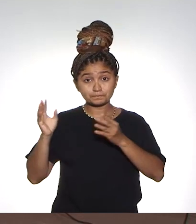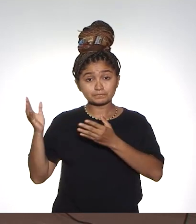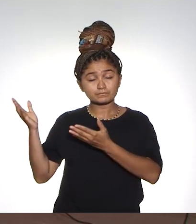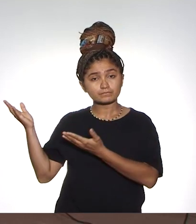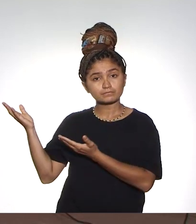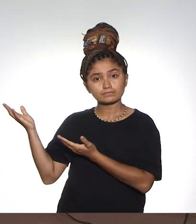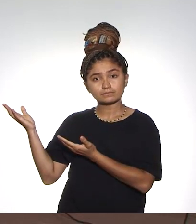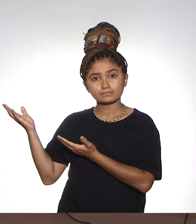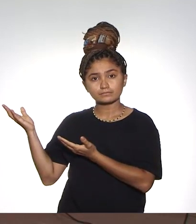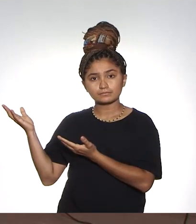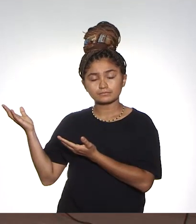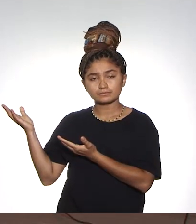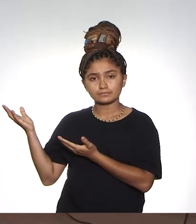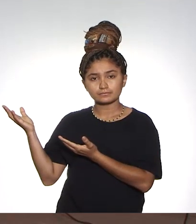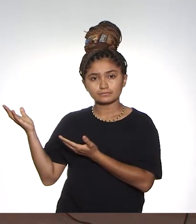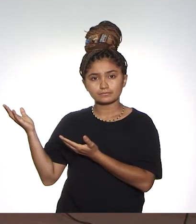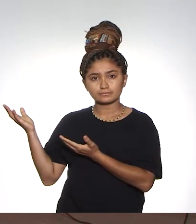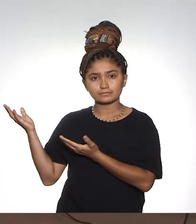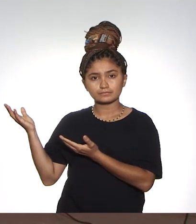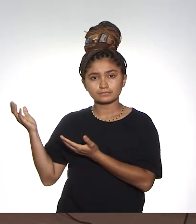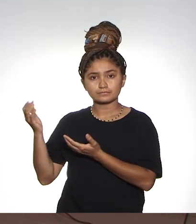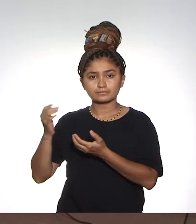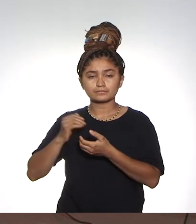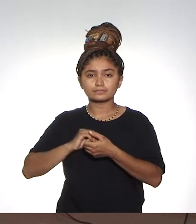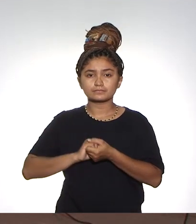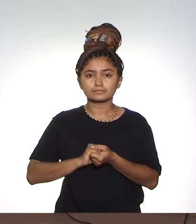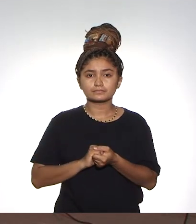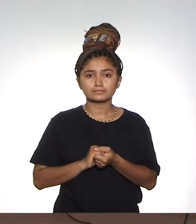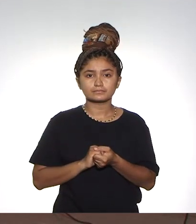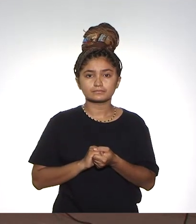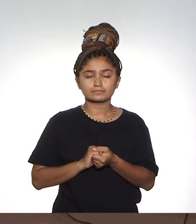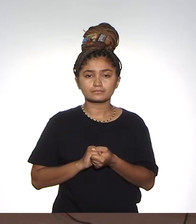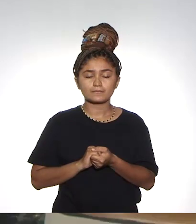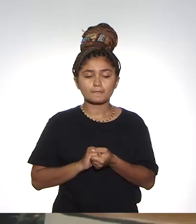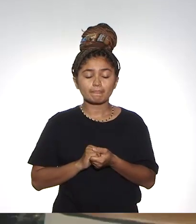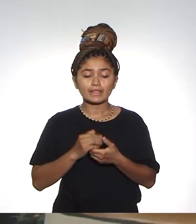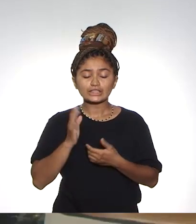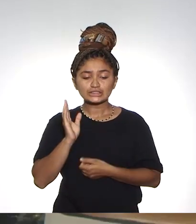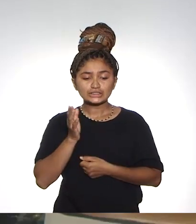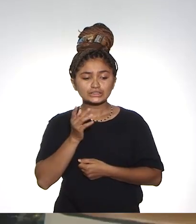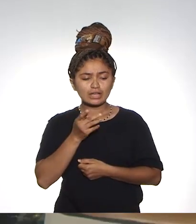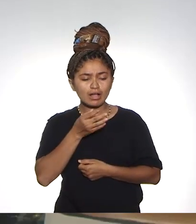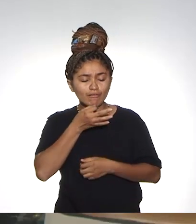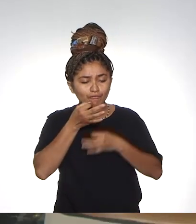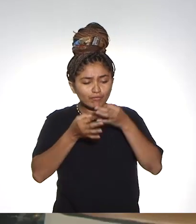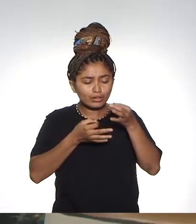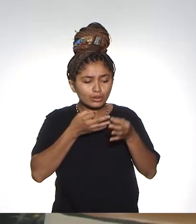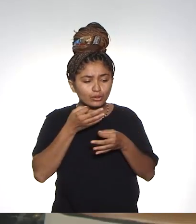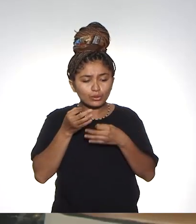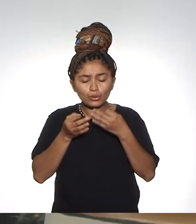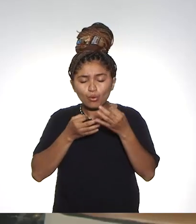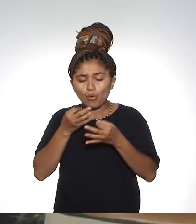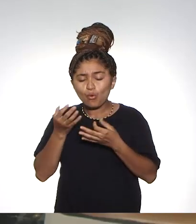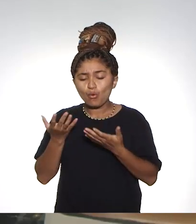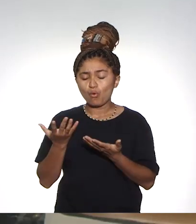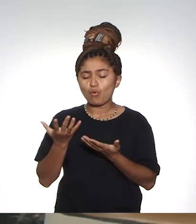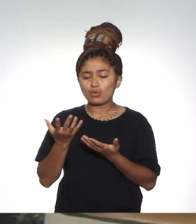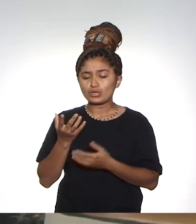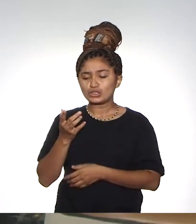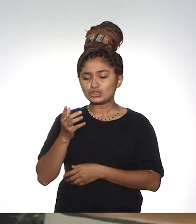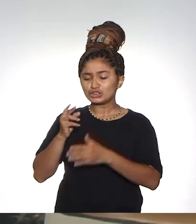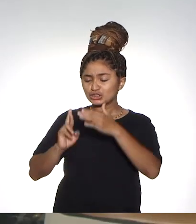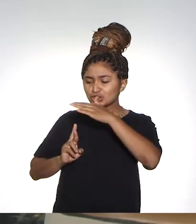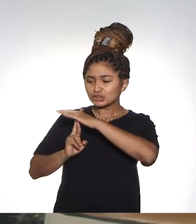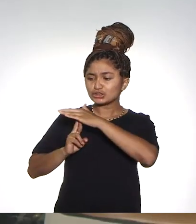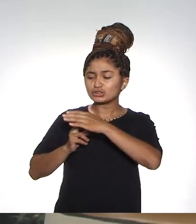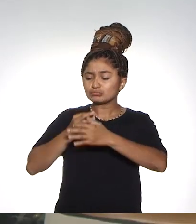.emocional.ufrr.br. E aí, já que o senhor mencionou que o professor Geraldo vai comentar sobre a